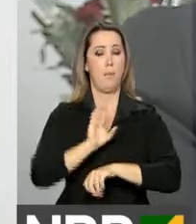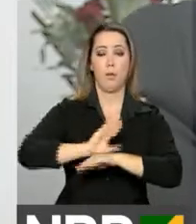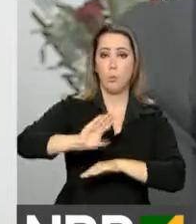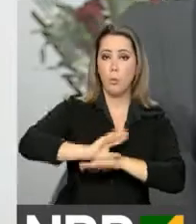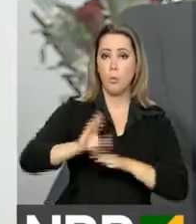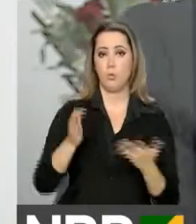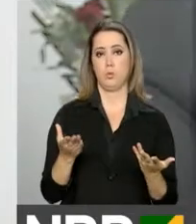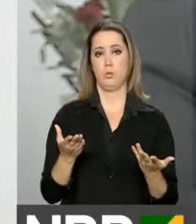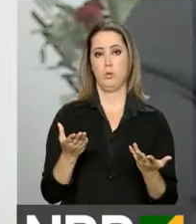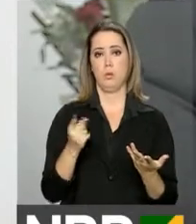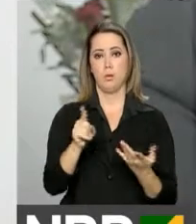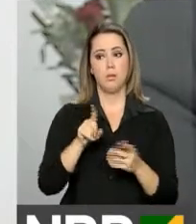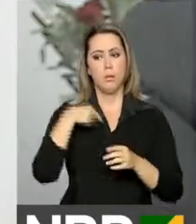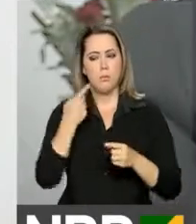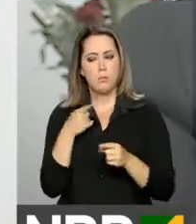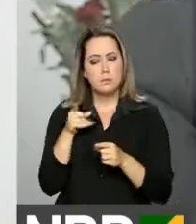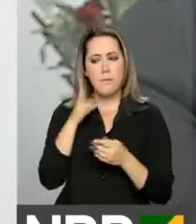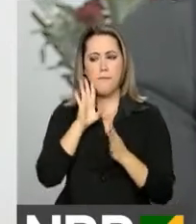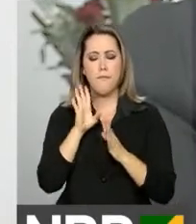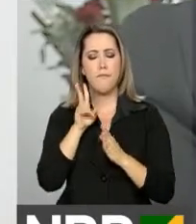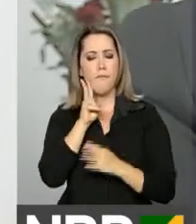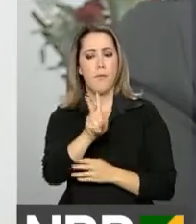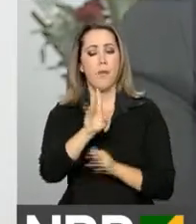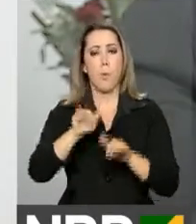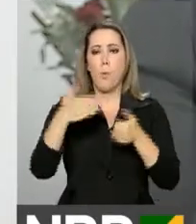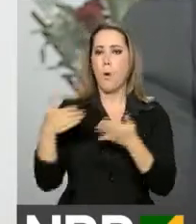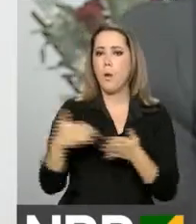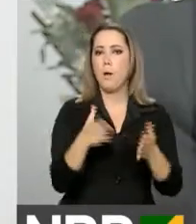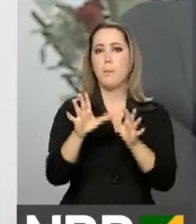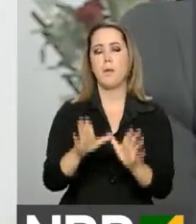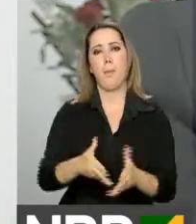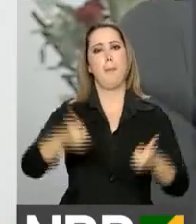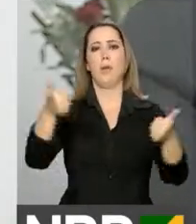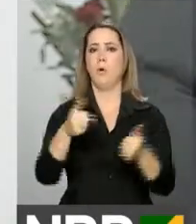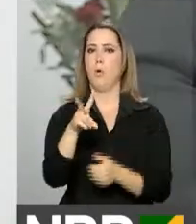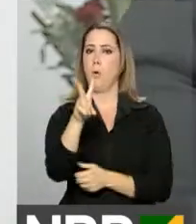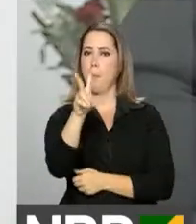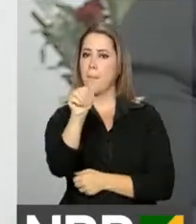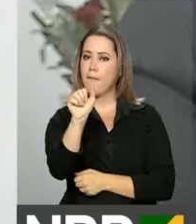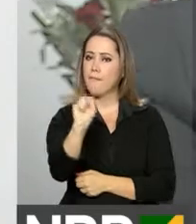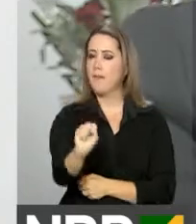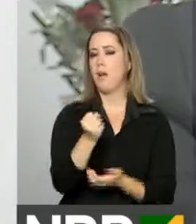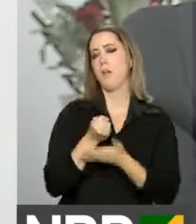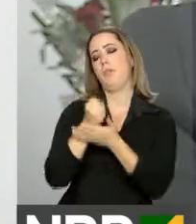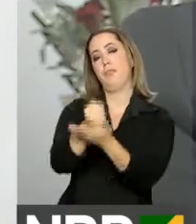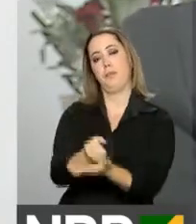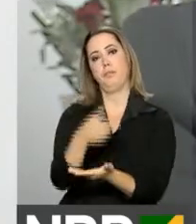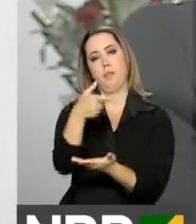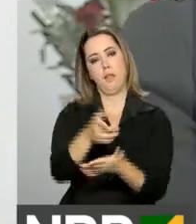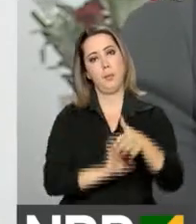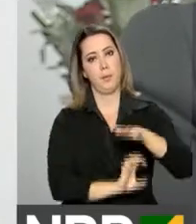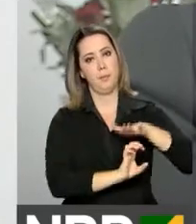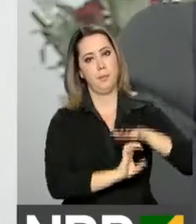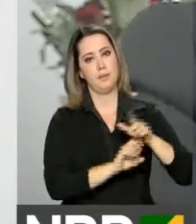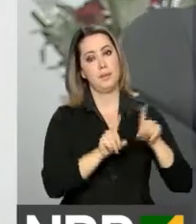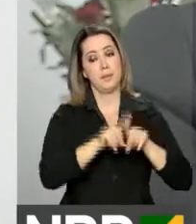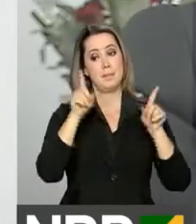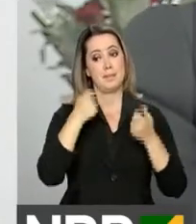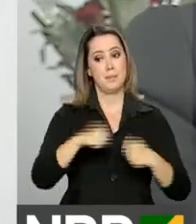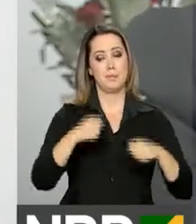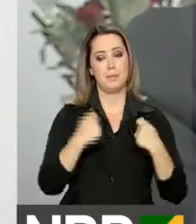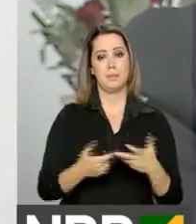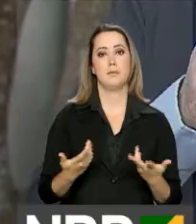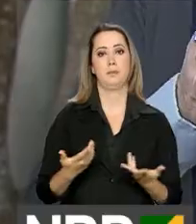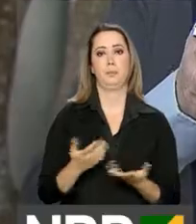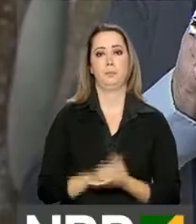qualificação, você direciona e fica mais preparado para aquela vaga que muitas vezes está disponível no mercado, mas espera requisitos para